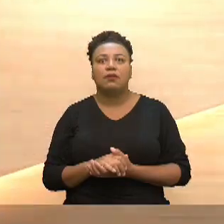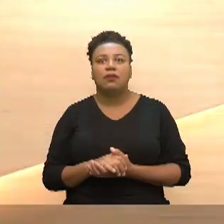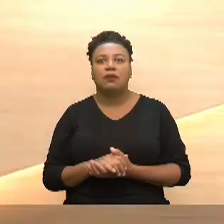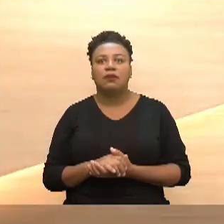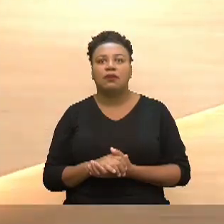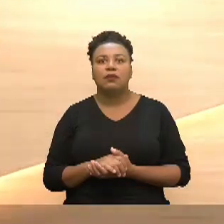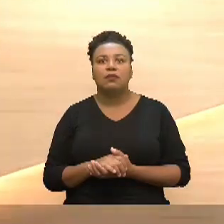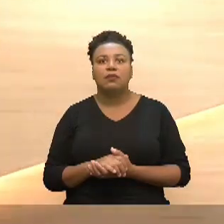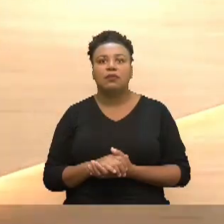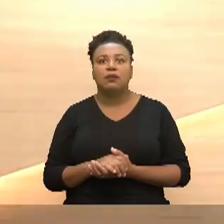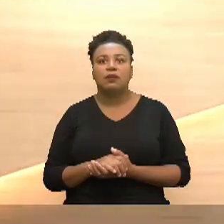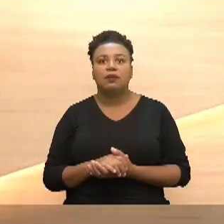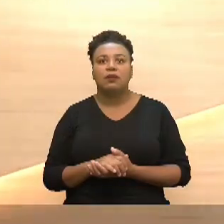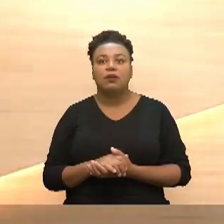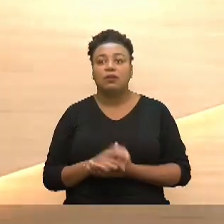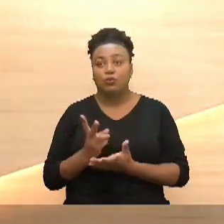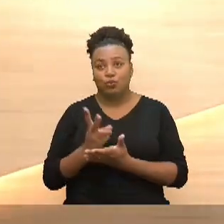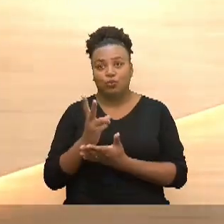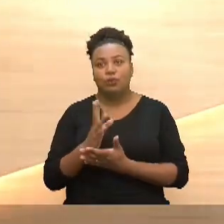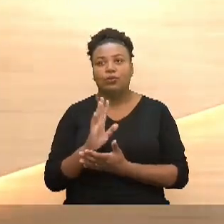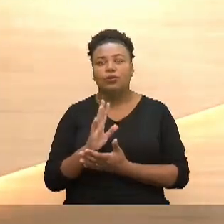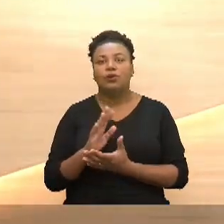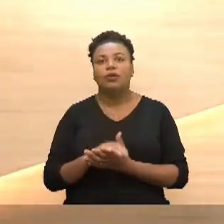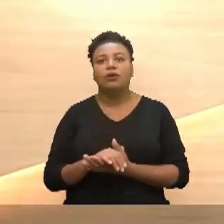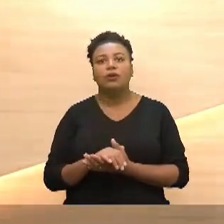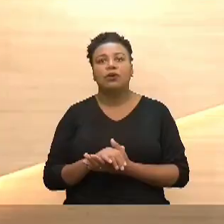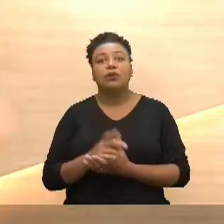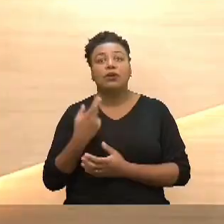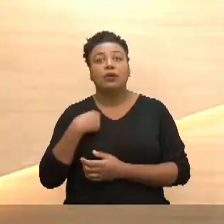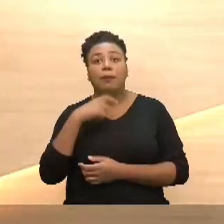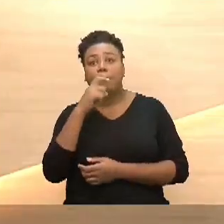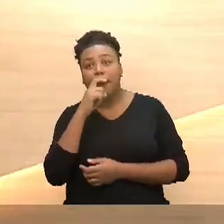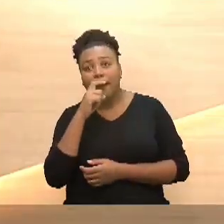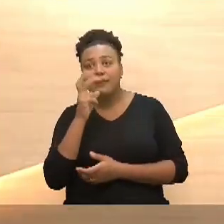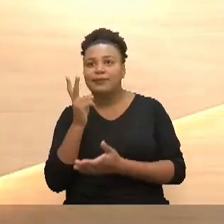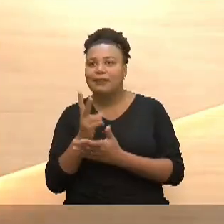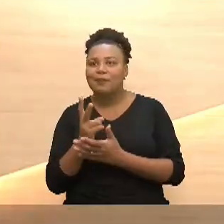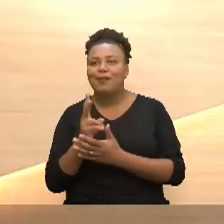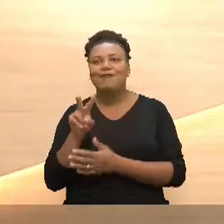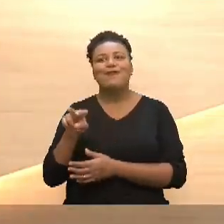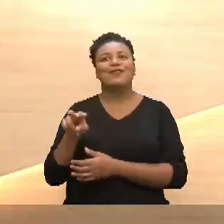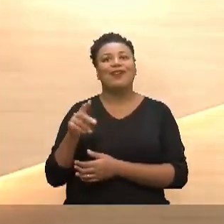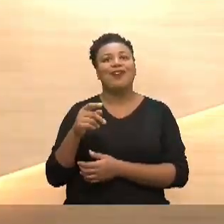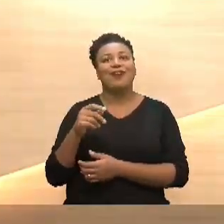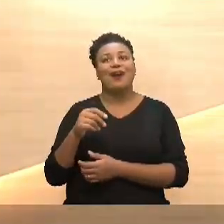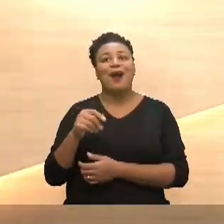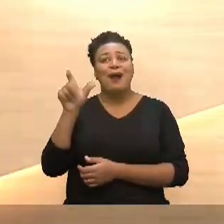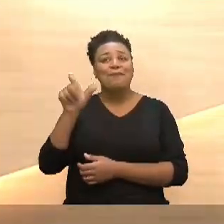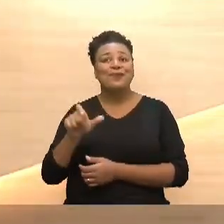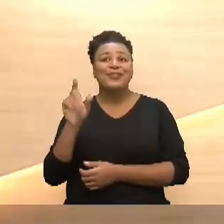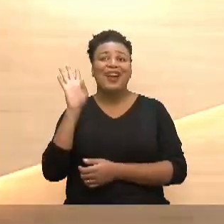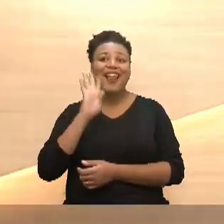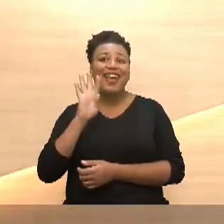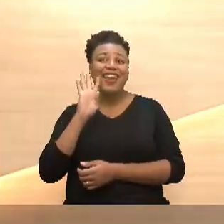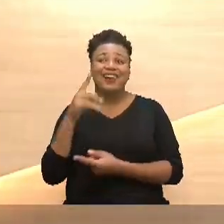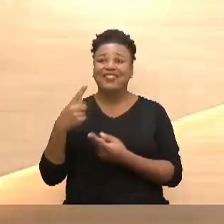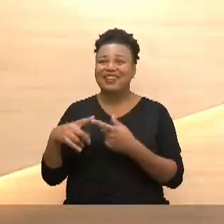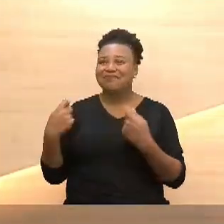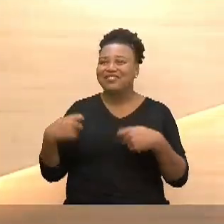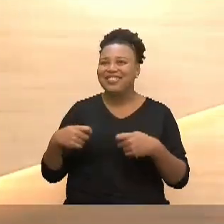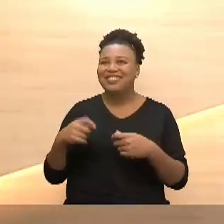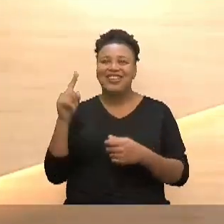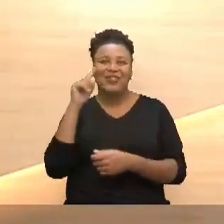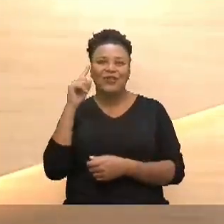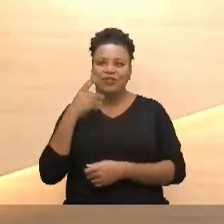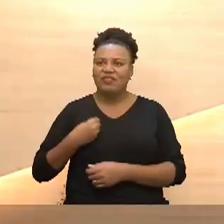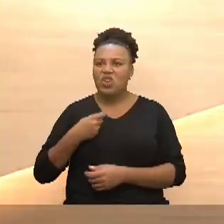continuando o que eu estava falando daí o pai ele sempre é visto como a pessoa legal porque ele não precisa estar